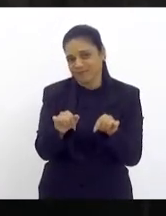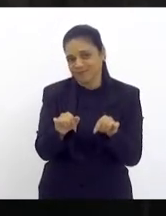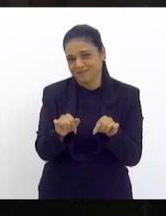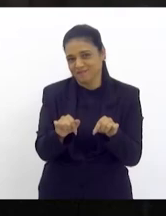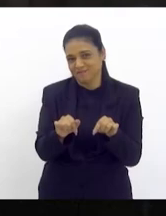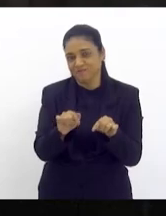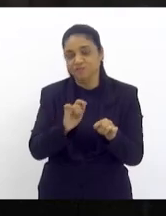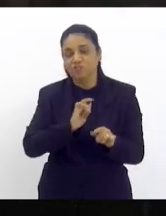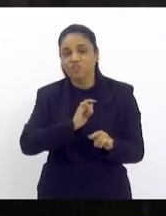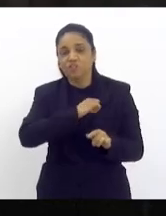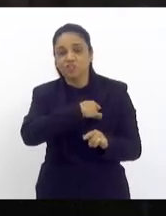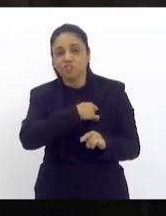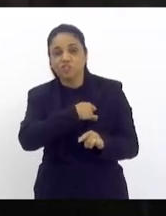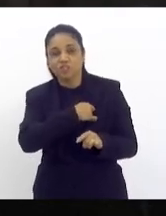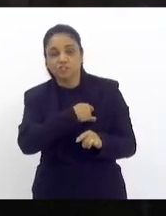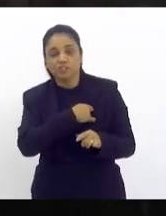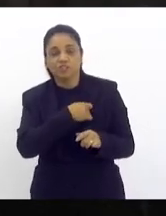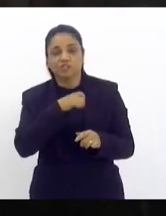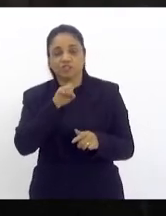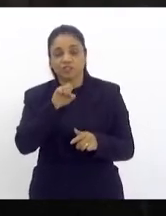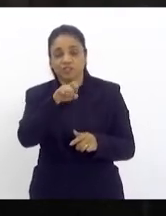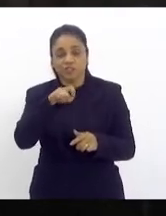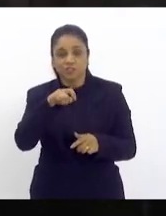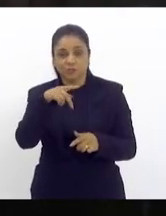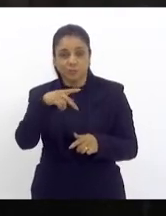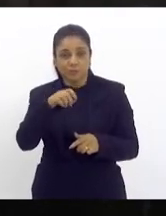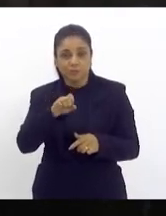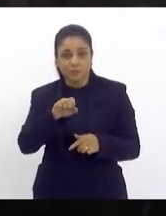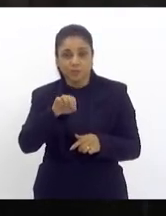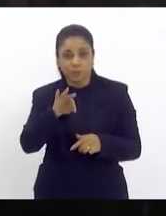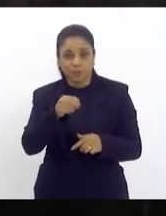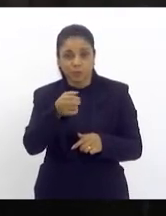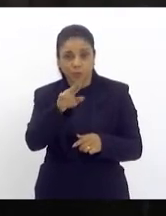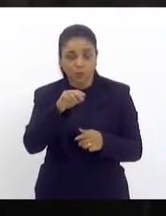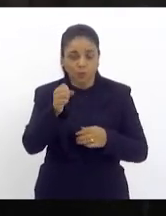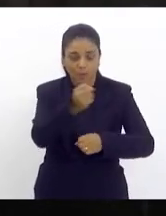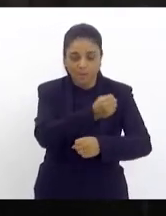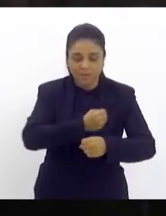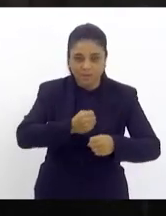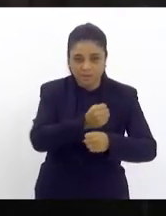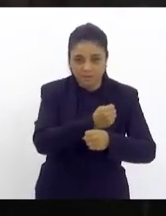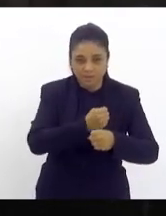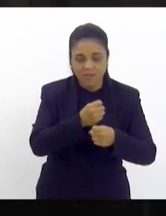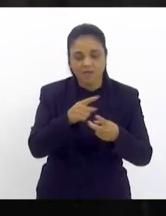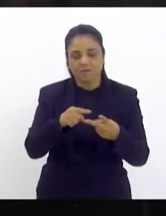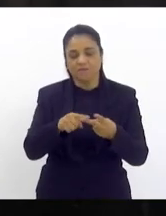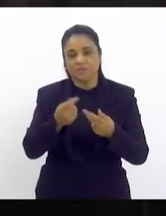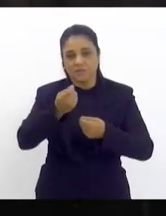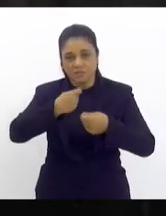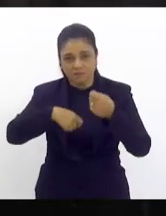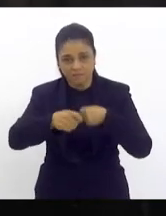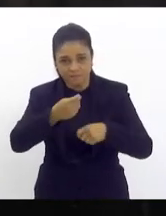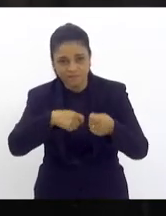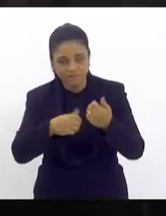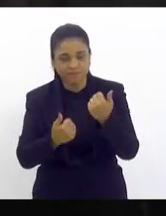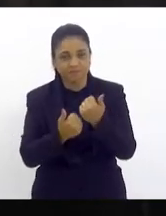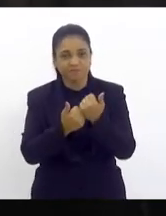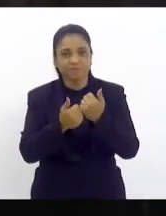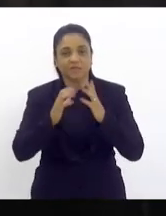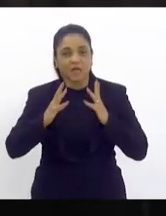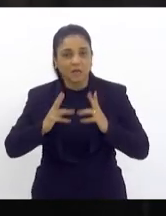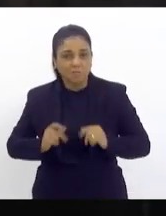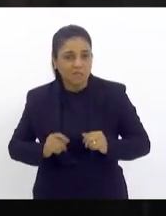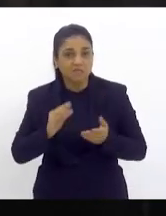inspetor falta merendeira falta o auxiliar administrativo que faz a limpeza